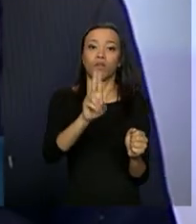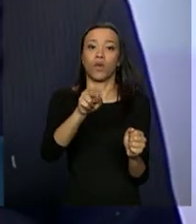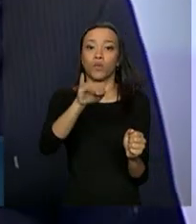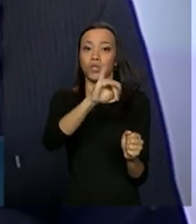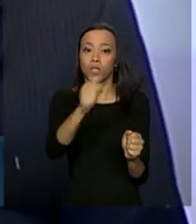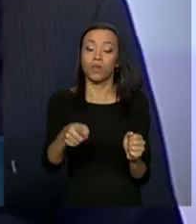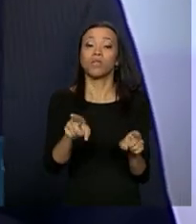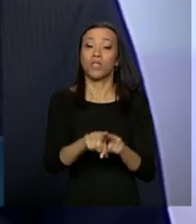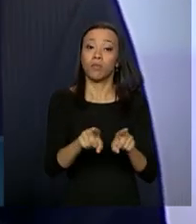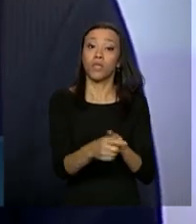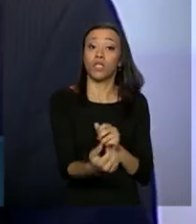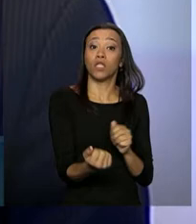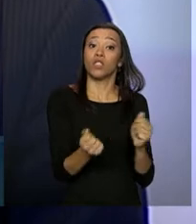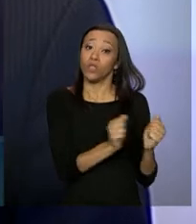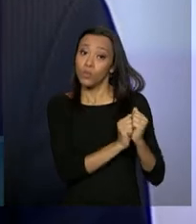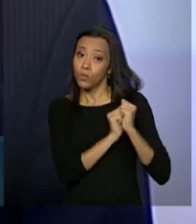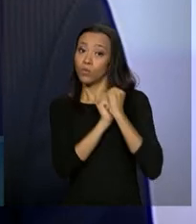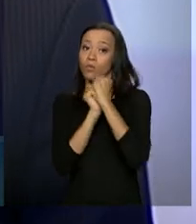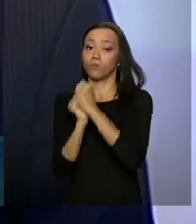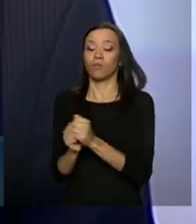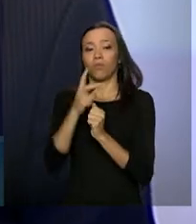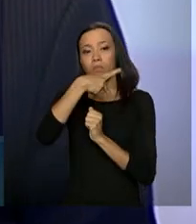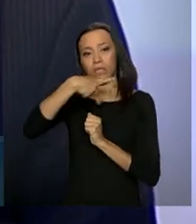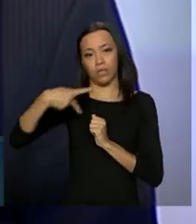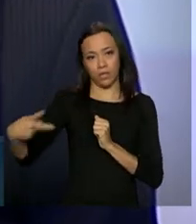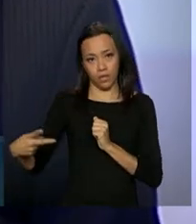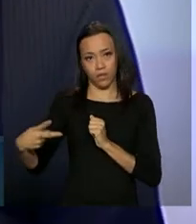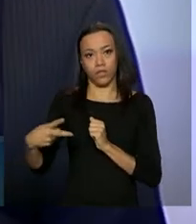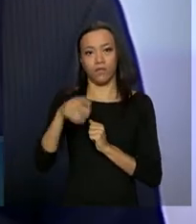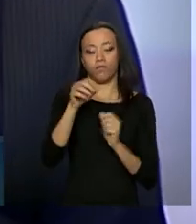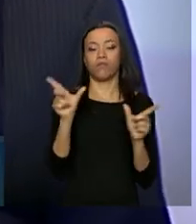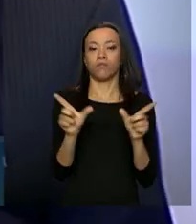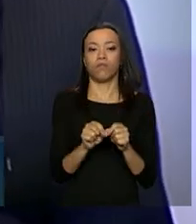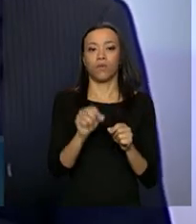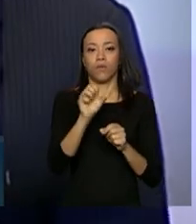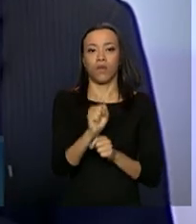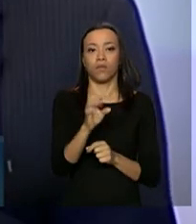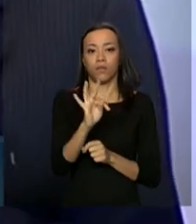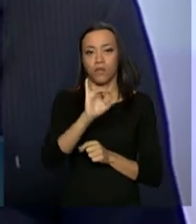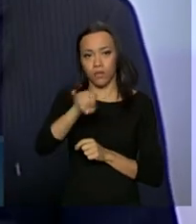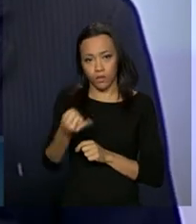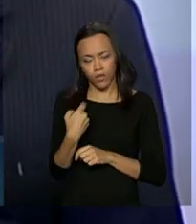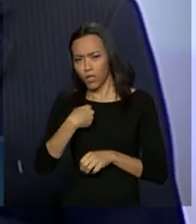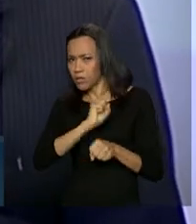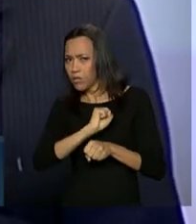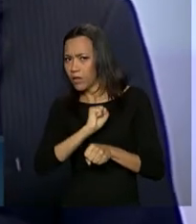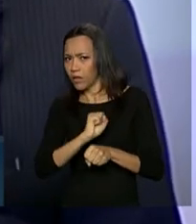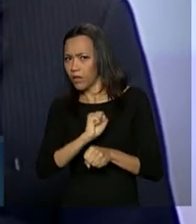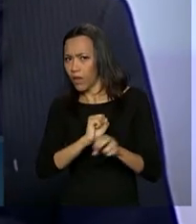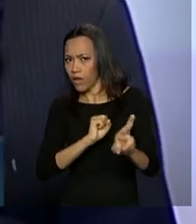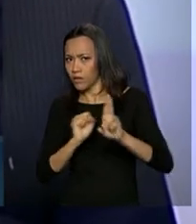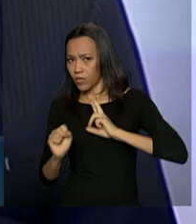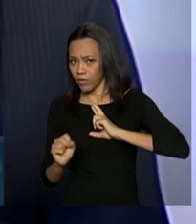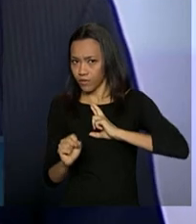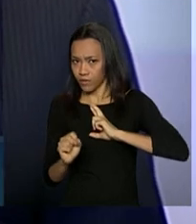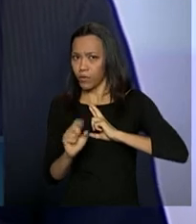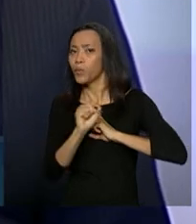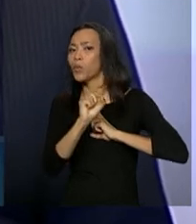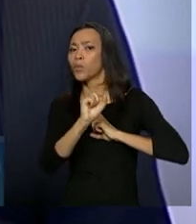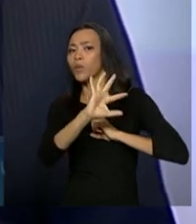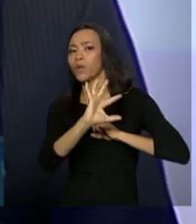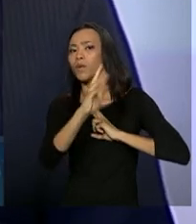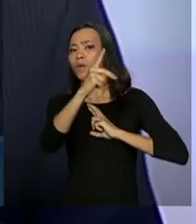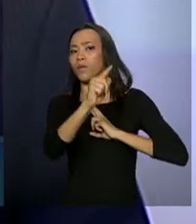junto ao presidente do Supremo, e aguardamos para os próximos dias a revogação da medida,